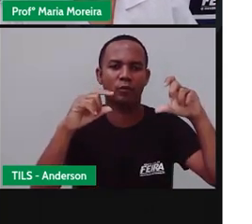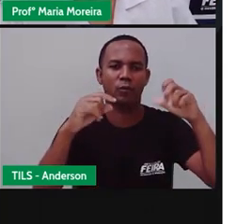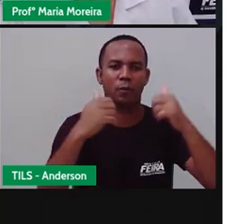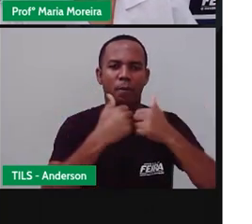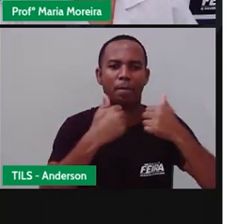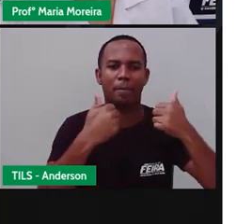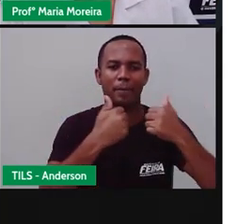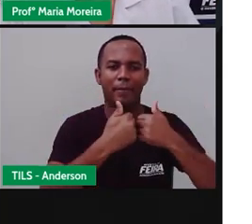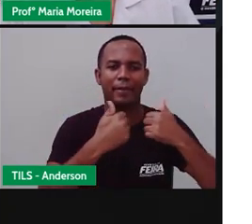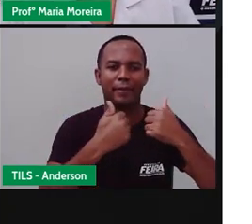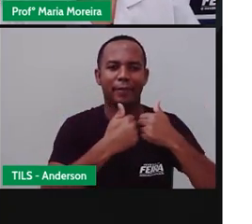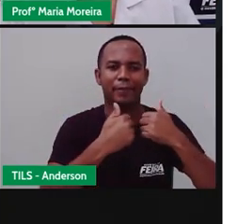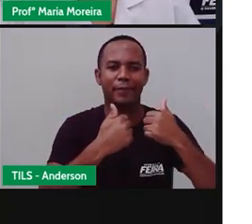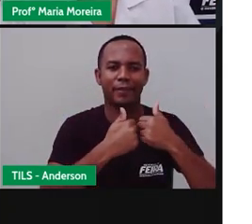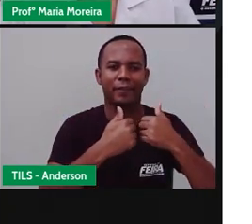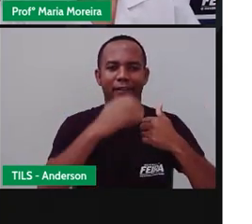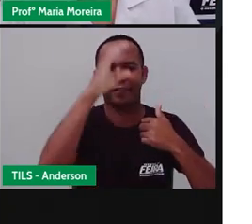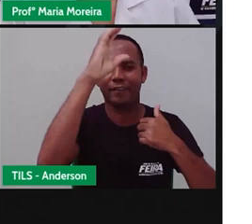da matriz.